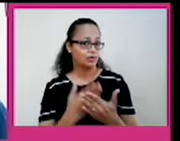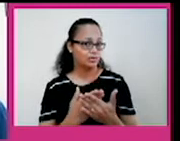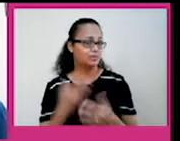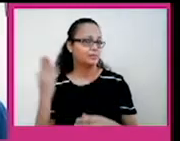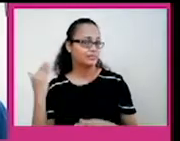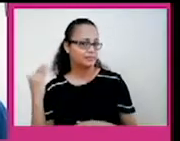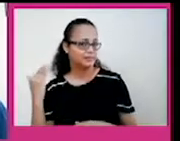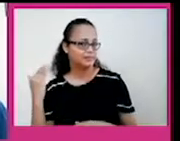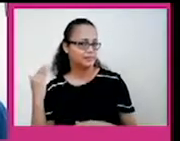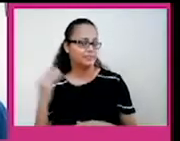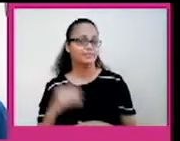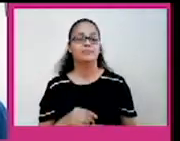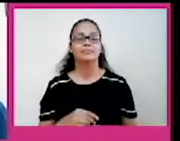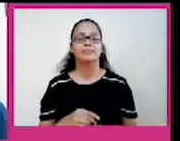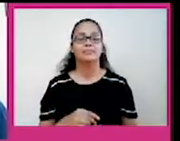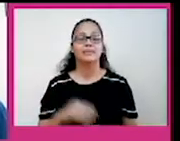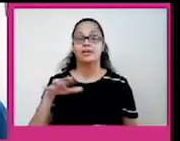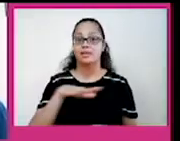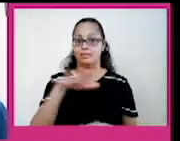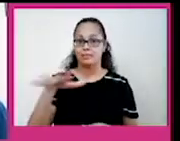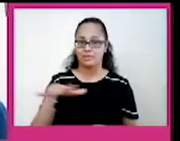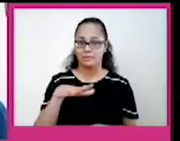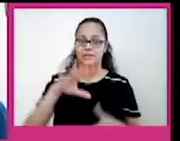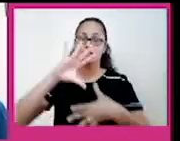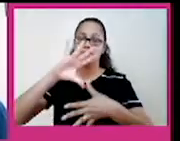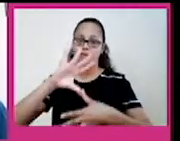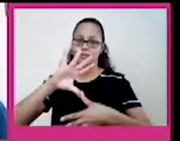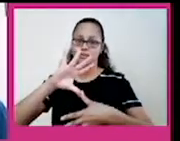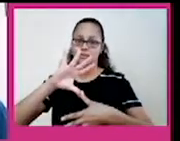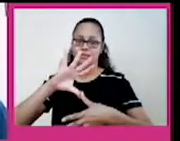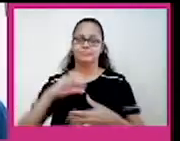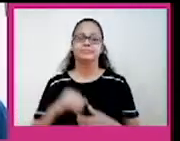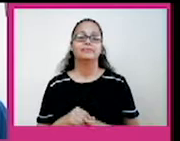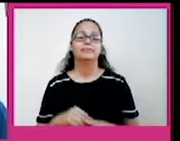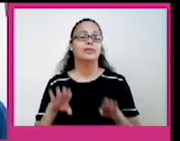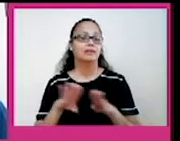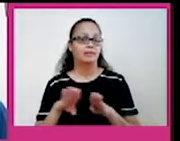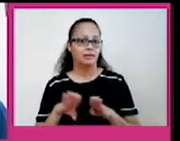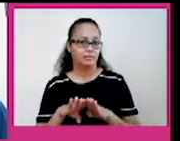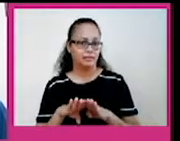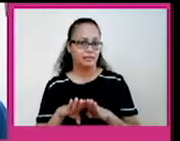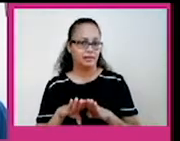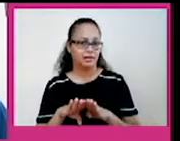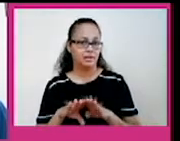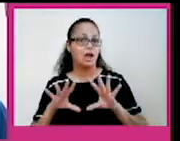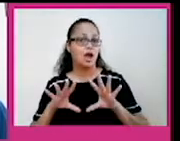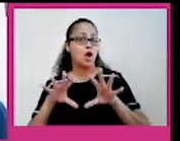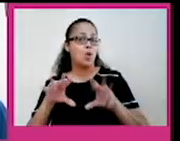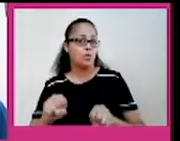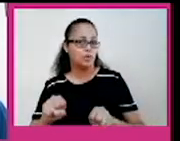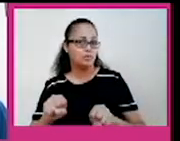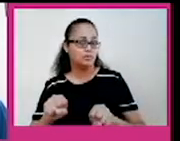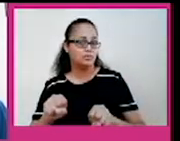passada. Na aula passada, nós falamos da paisagem da América Latina e falamos algumas questões relacionadas à colonização